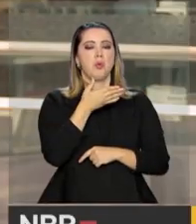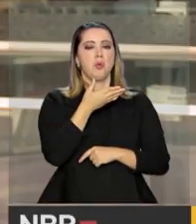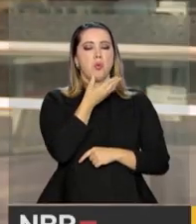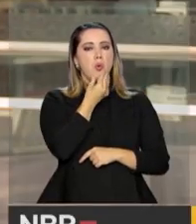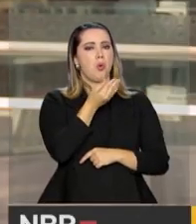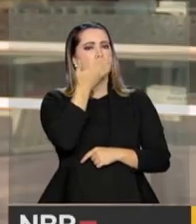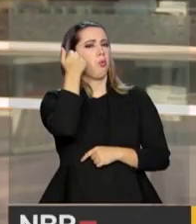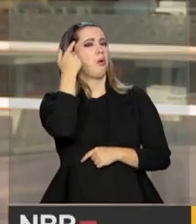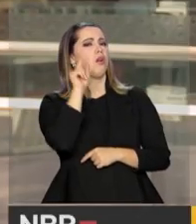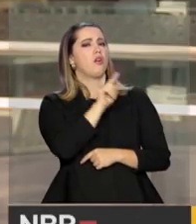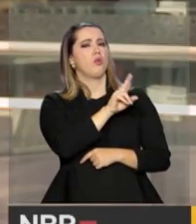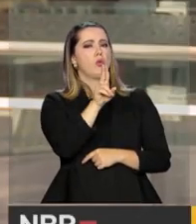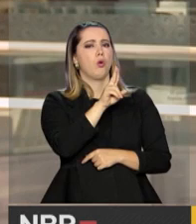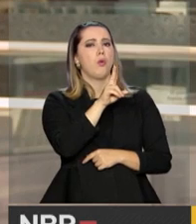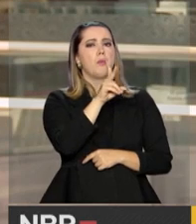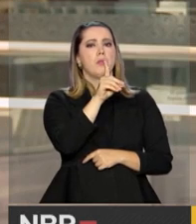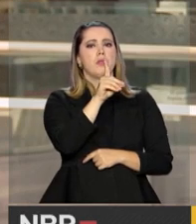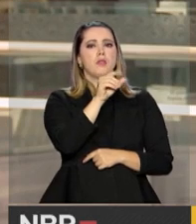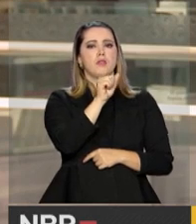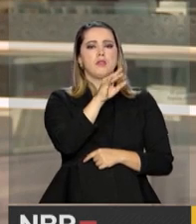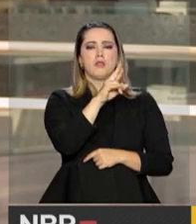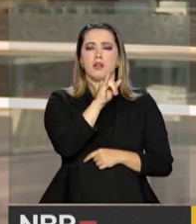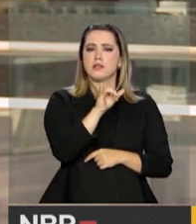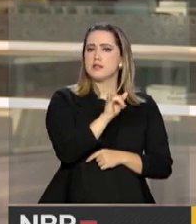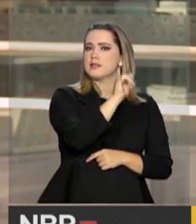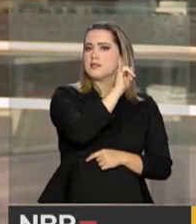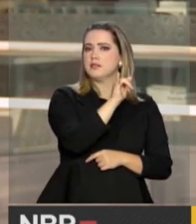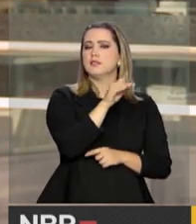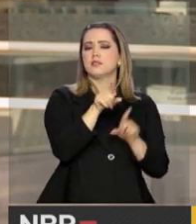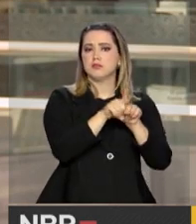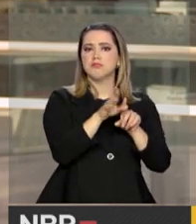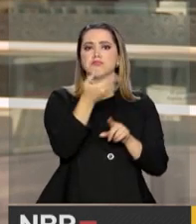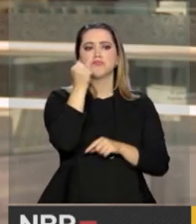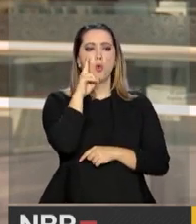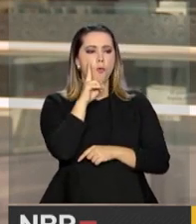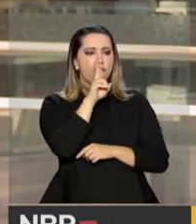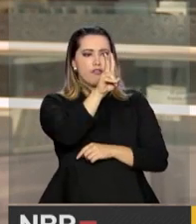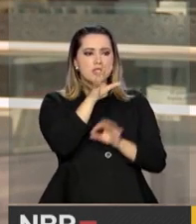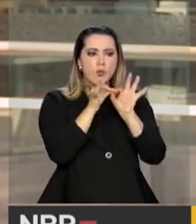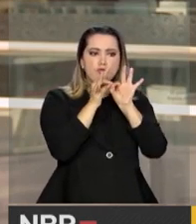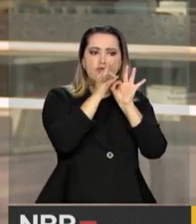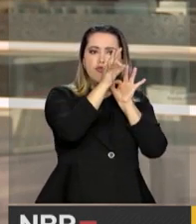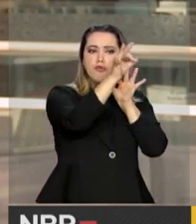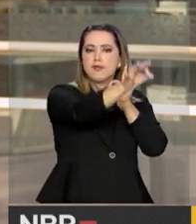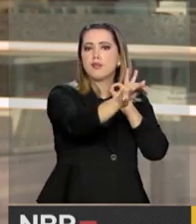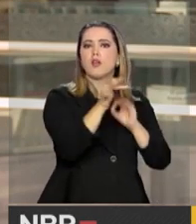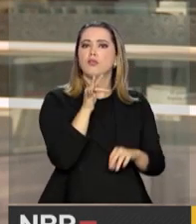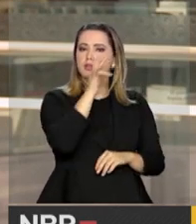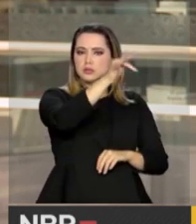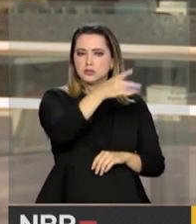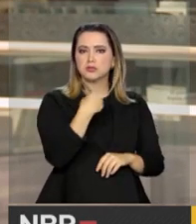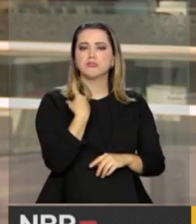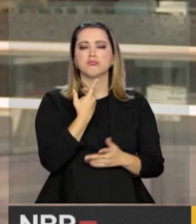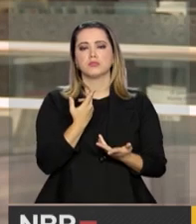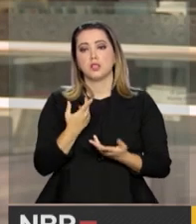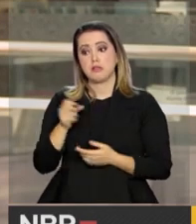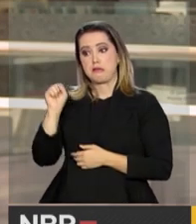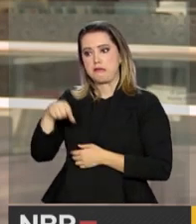certeza. Darcy Ribeiro, Anísio Teixeira foram dois grandes visionários e que nós deveríamos muito